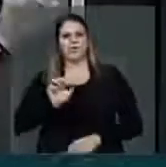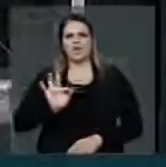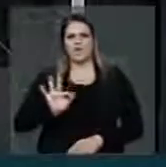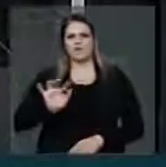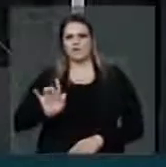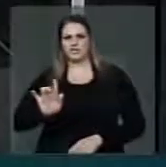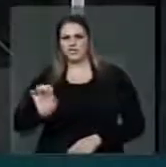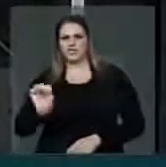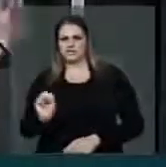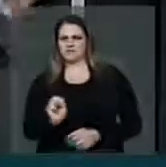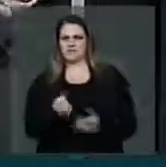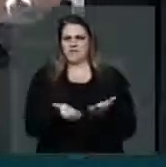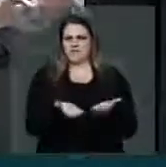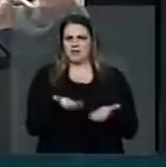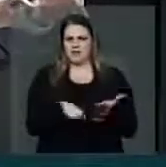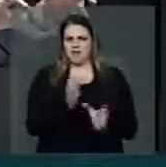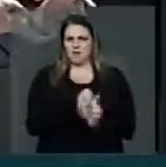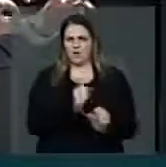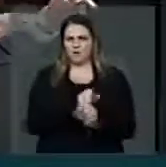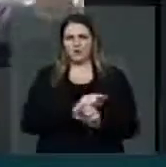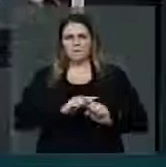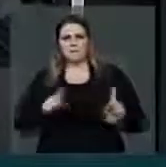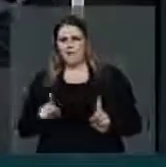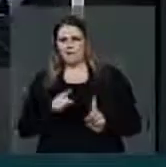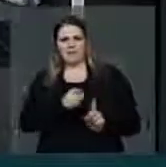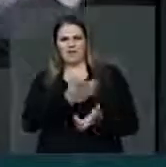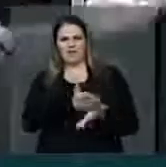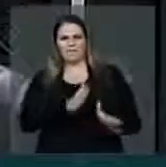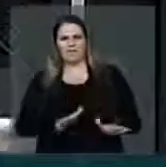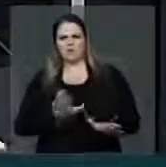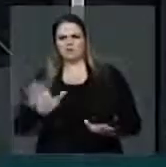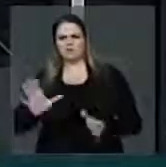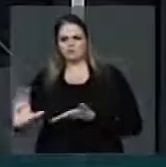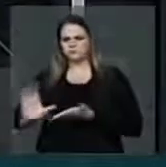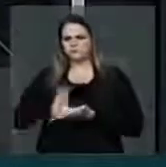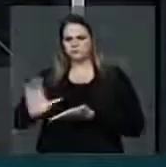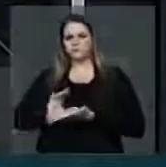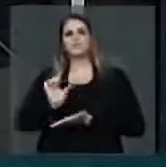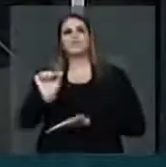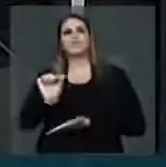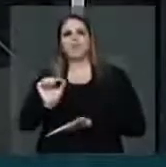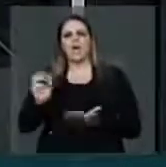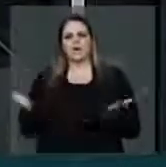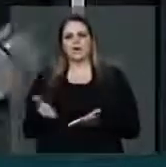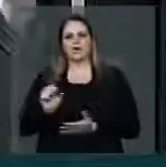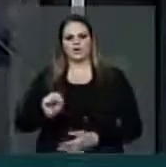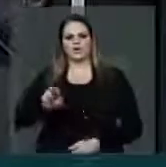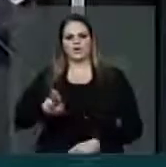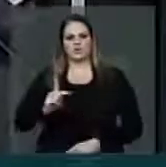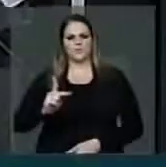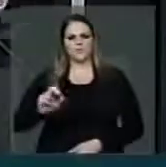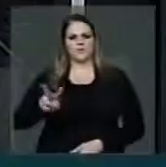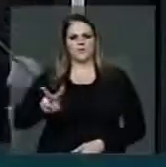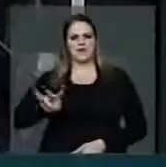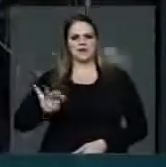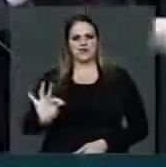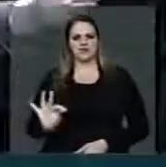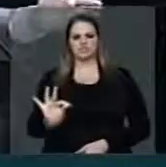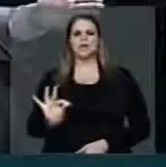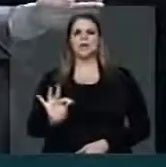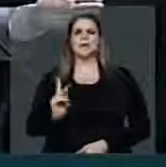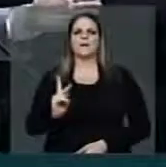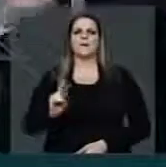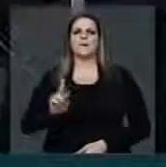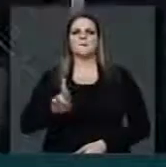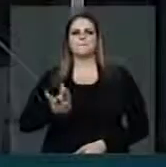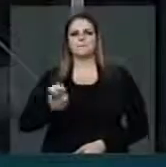equilibrar as contas do FGTS, e está aplicando isso em superávit primário. Aí ontem, para sensibilizar